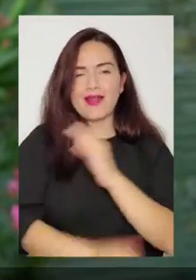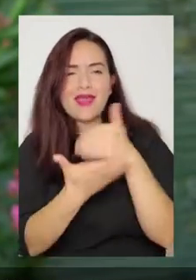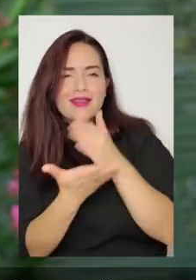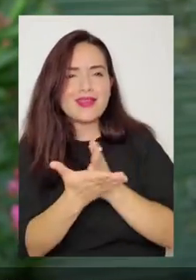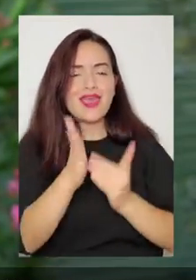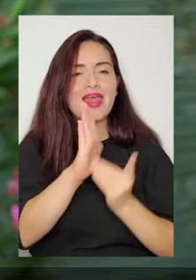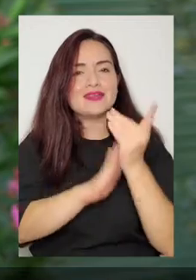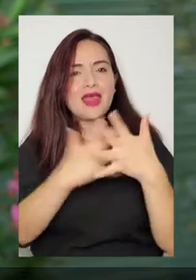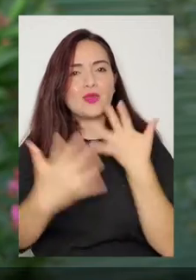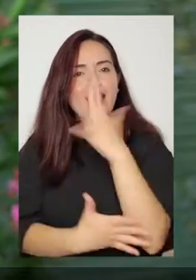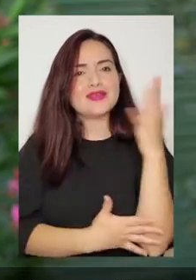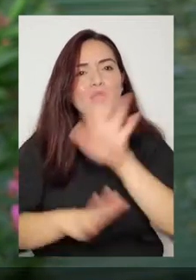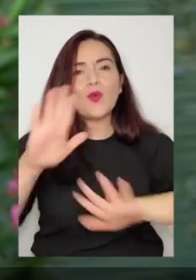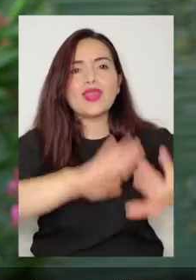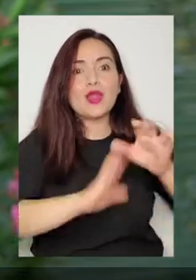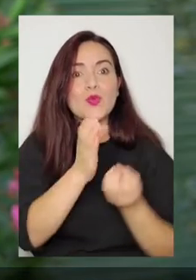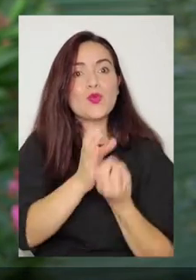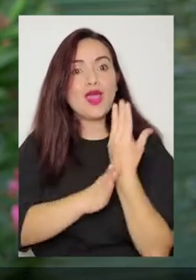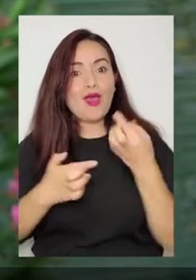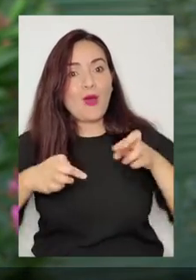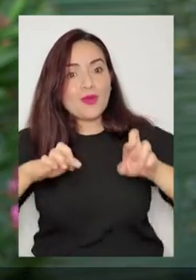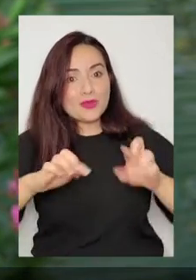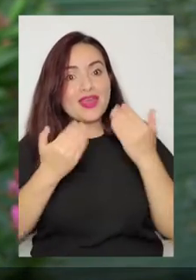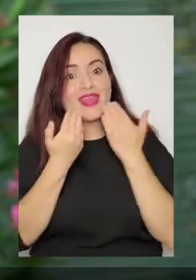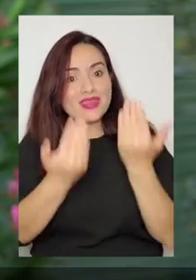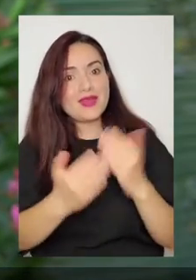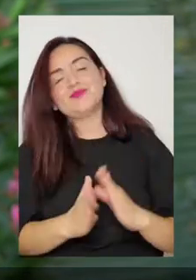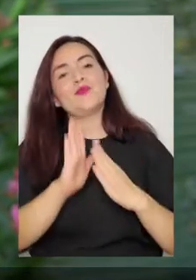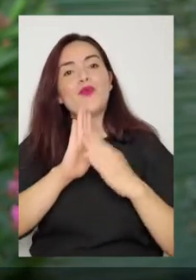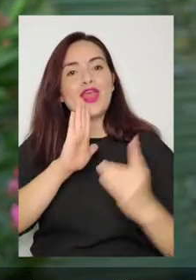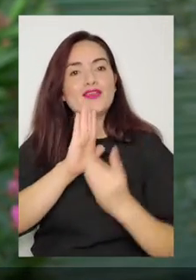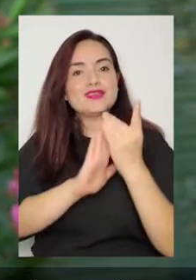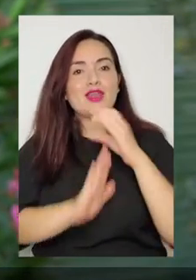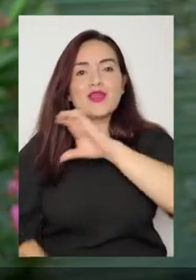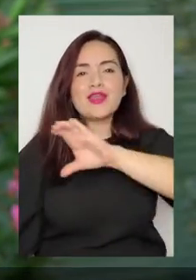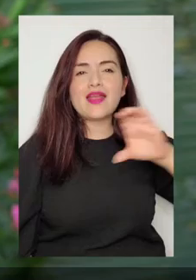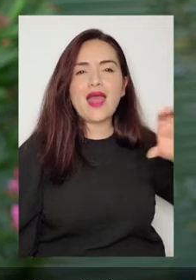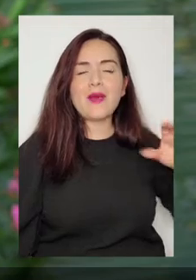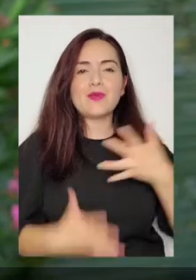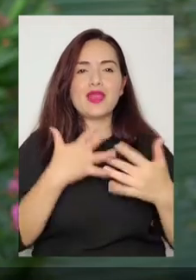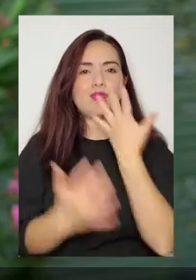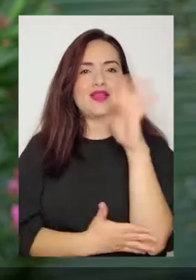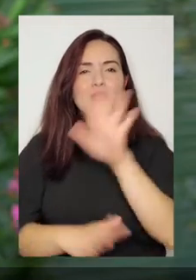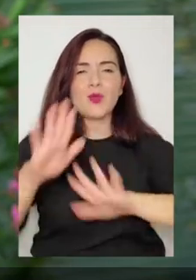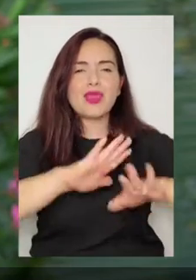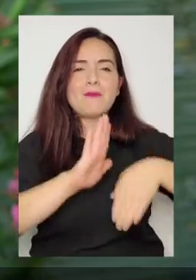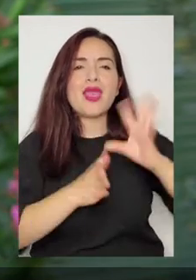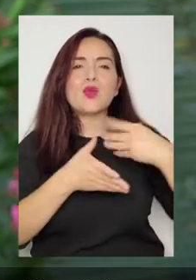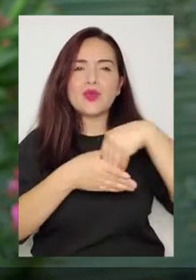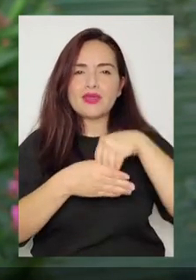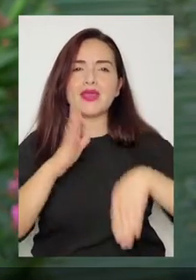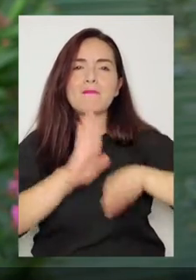formulação de estratégias de desenvolvimento sustentável, que vão gerar novas oportunidades em um modelo de desenvolvimento rural sustentável,